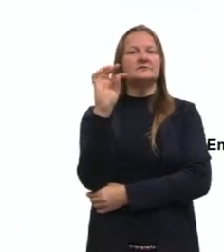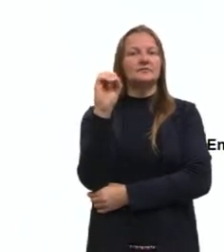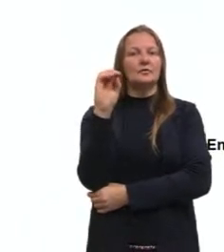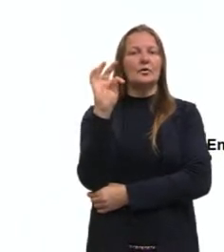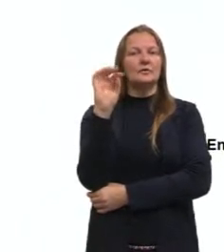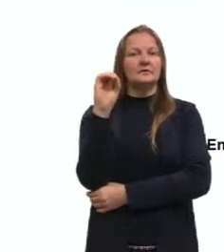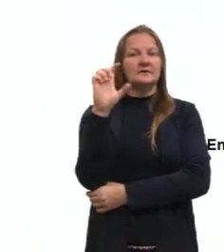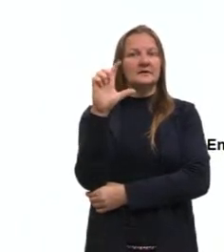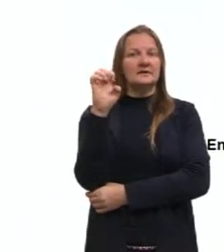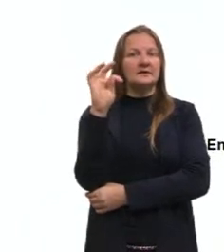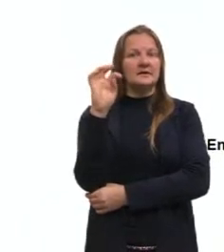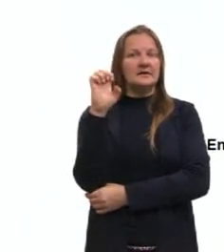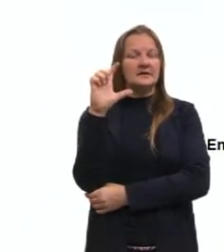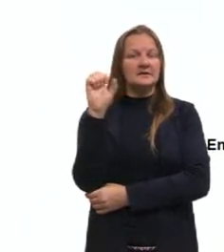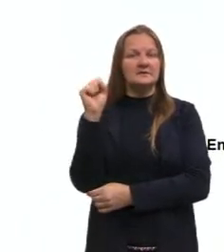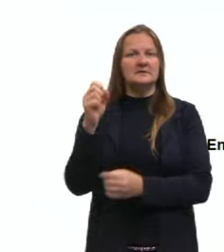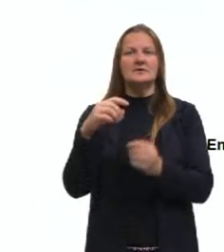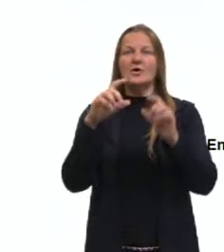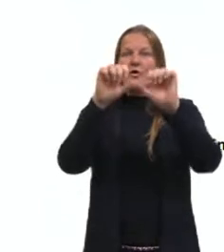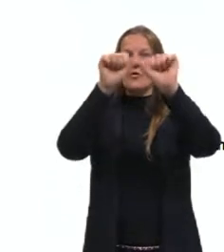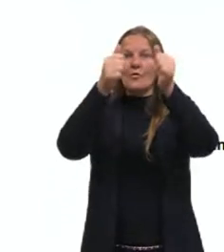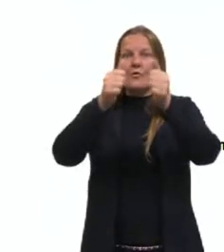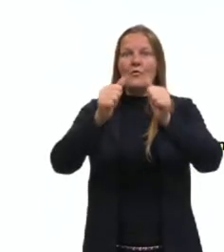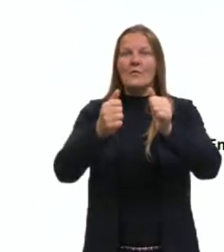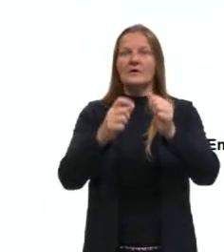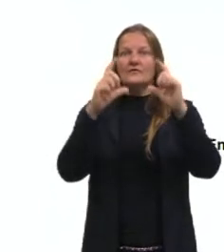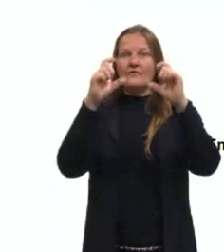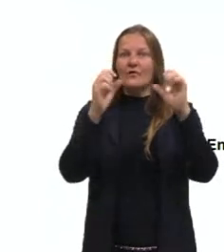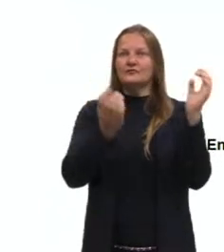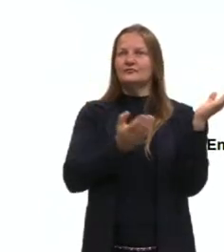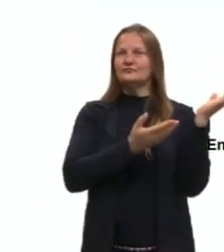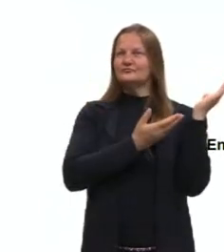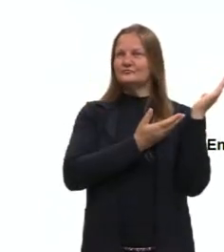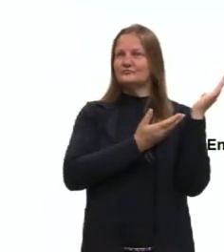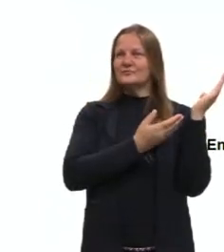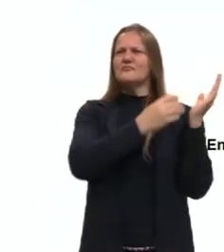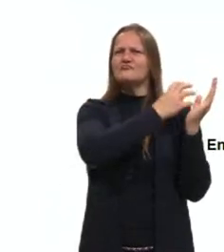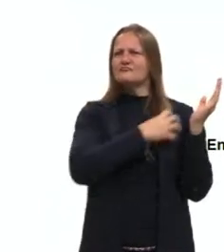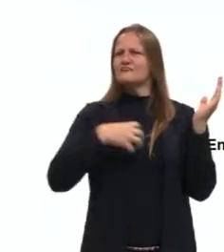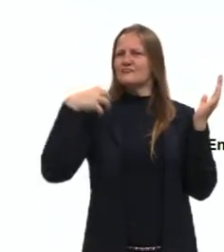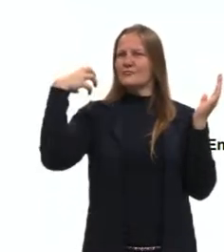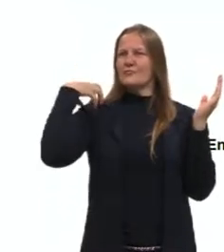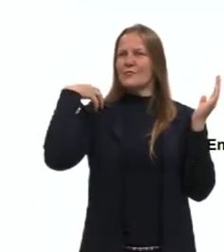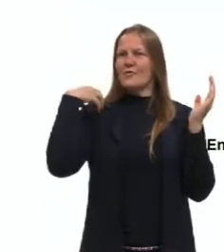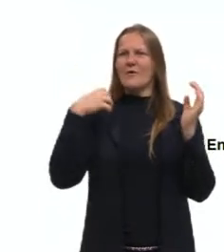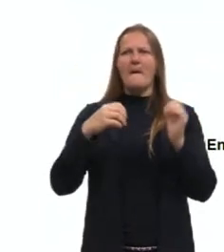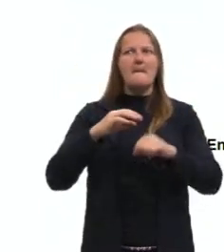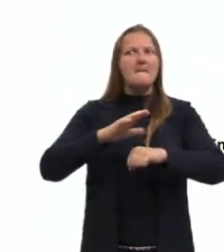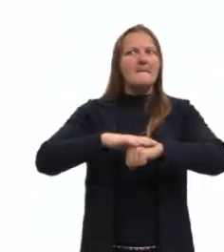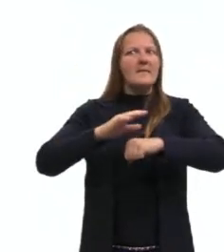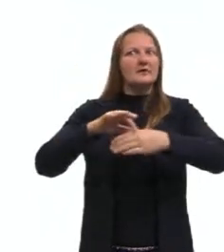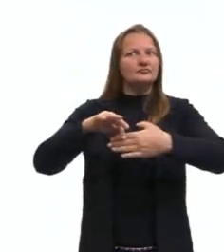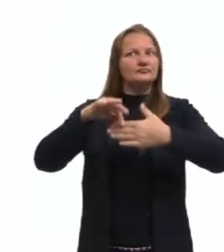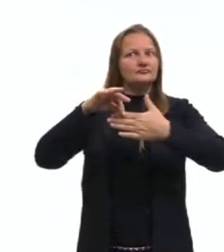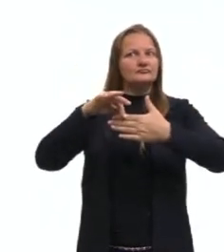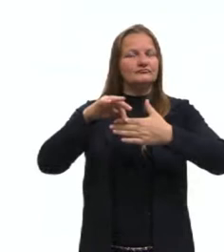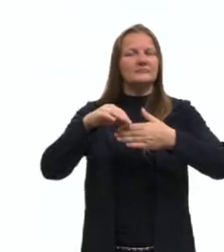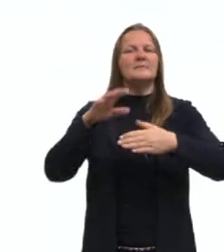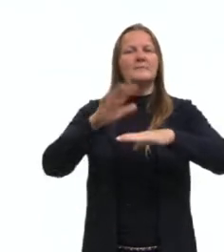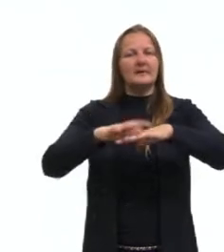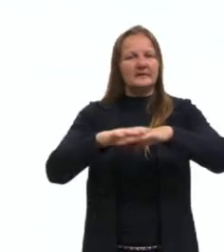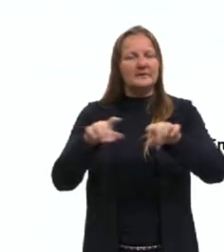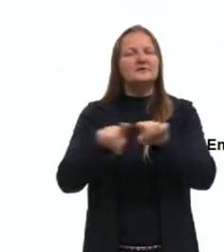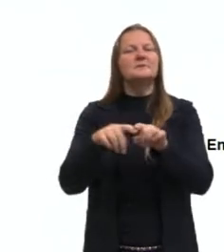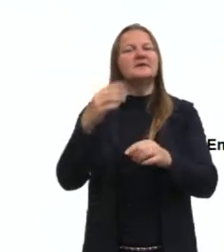Ali no cantinho nós temos a imagem então de Aristóteles, né, importante e figura tanto na matemática como